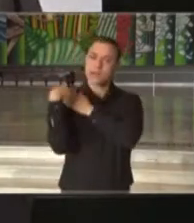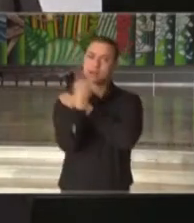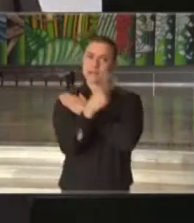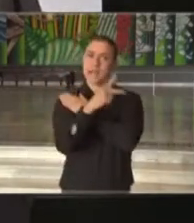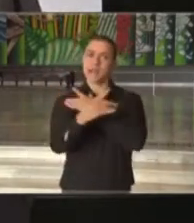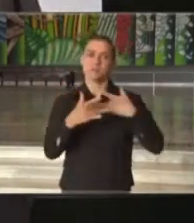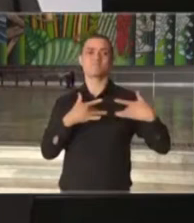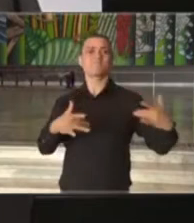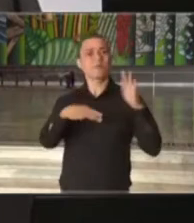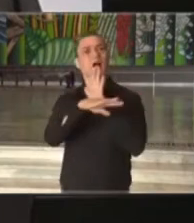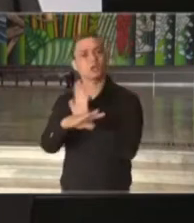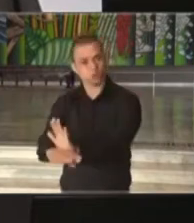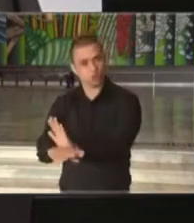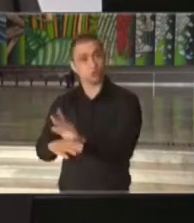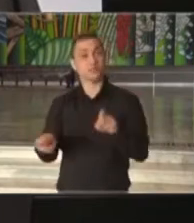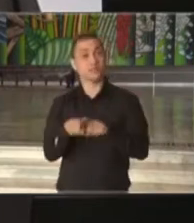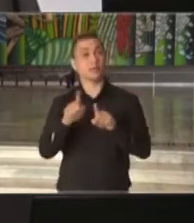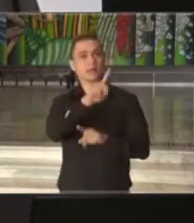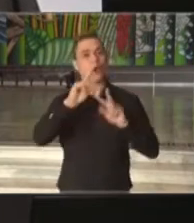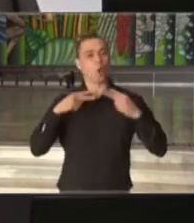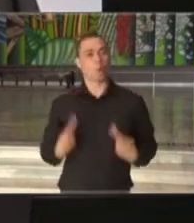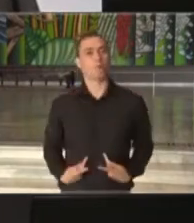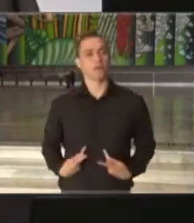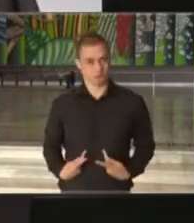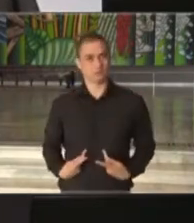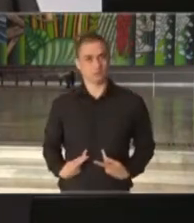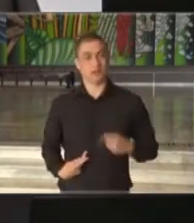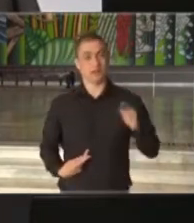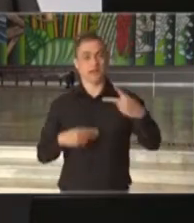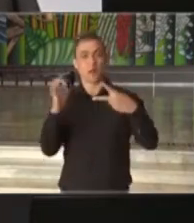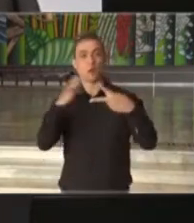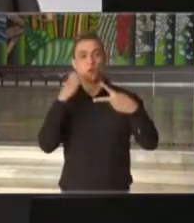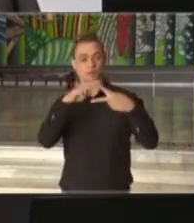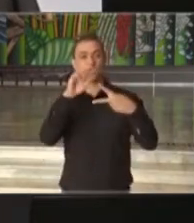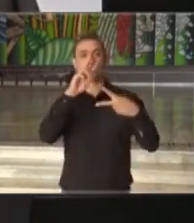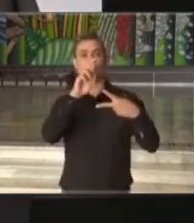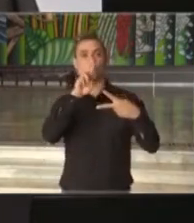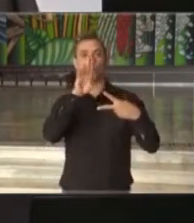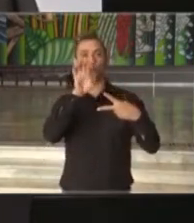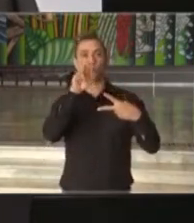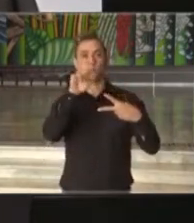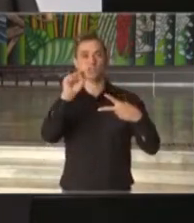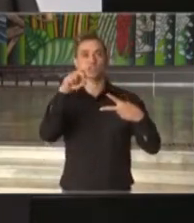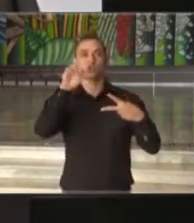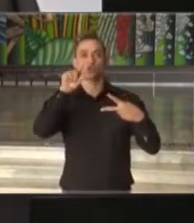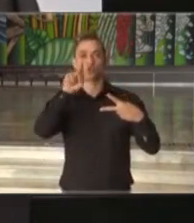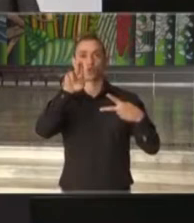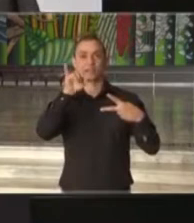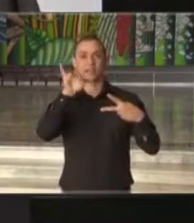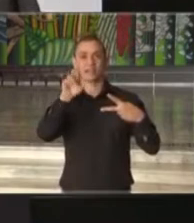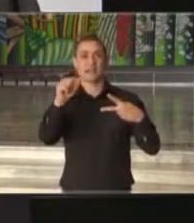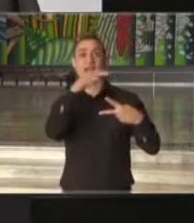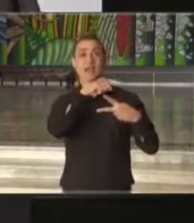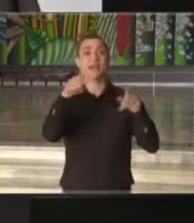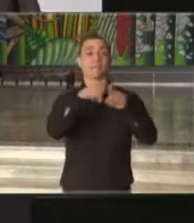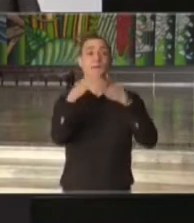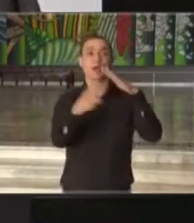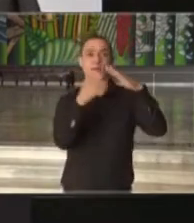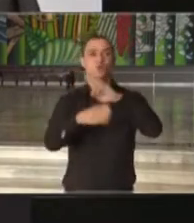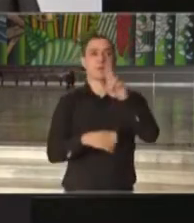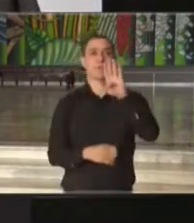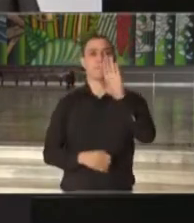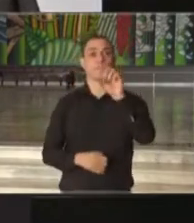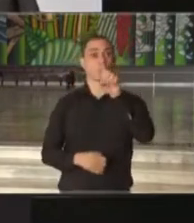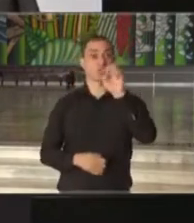de solidariedade e de humanidade. O empresário Rubens Ometo, presidente do grupo COSAN, um dos maiores grupos empresariais do